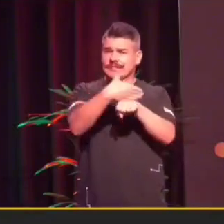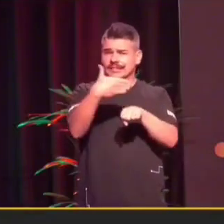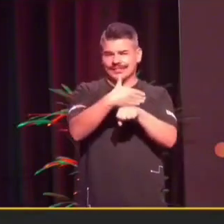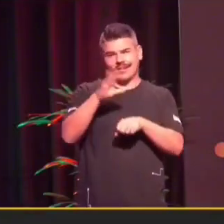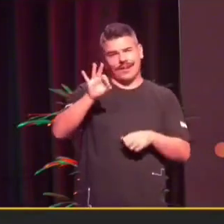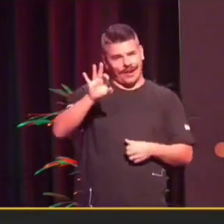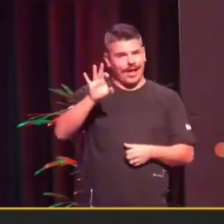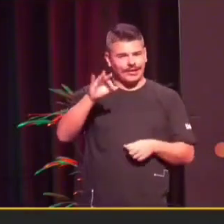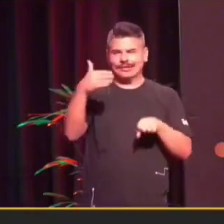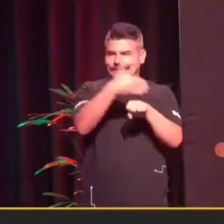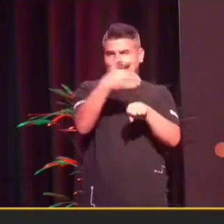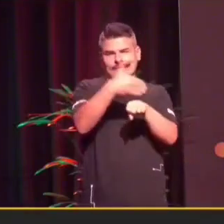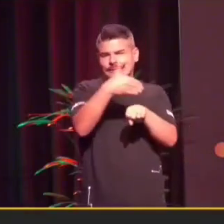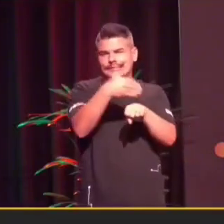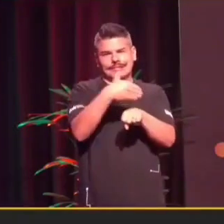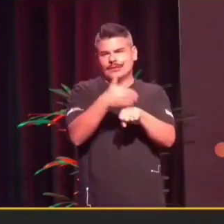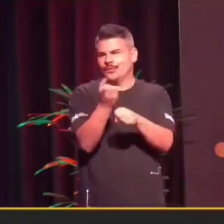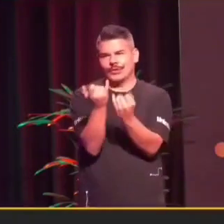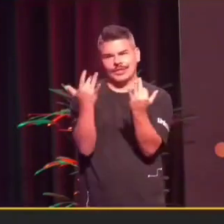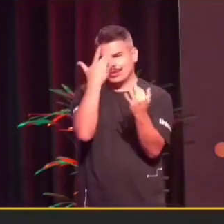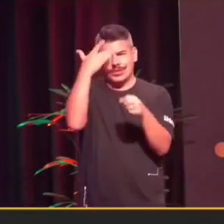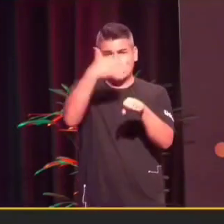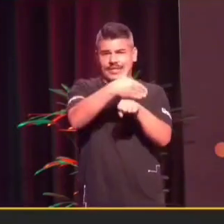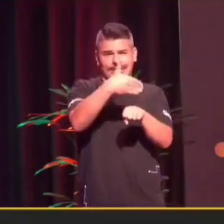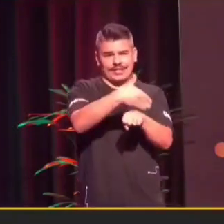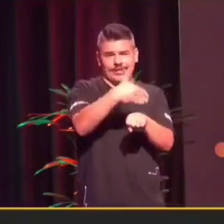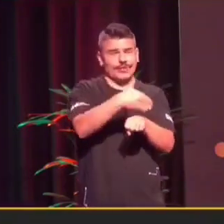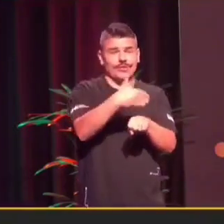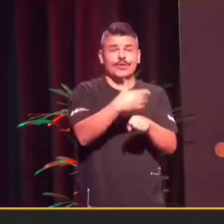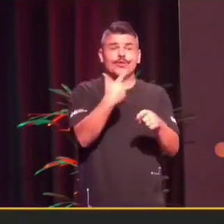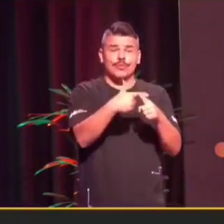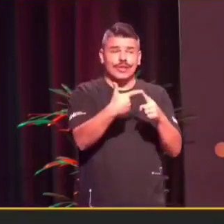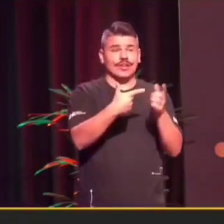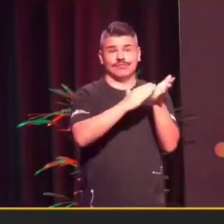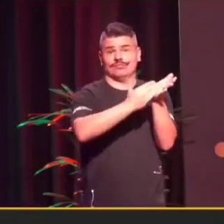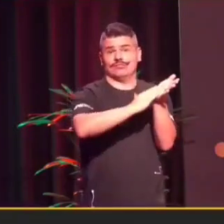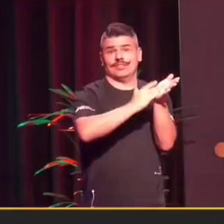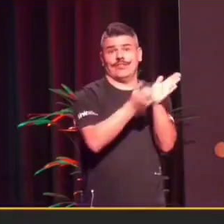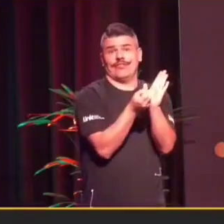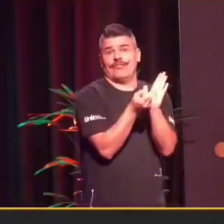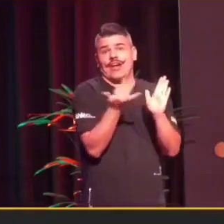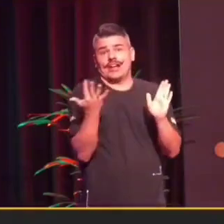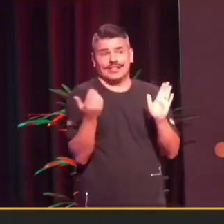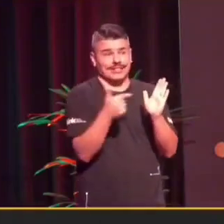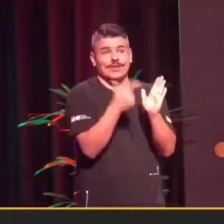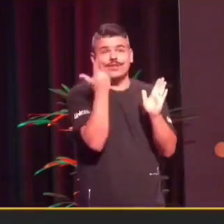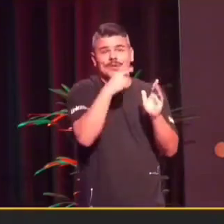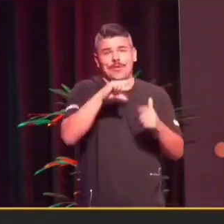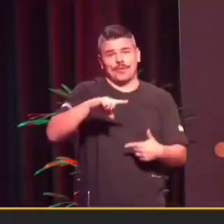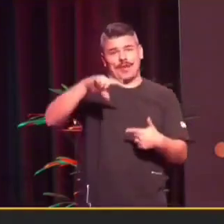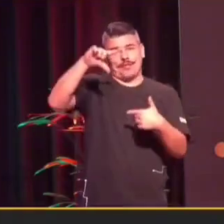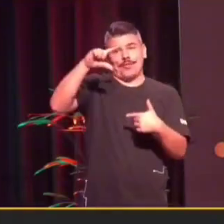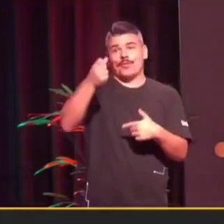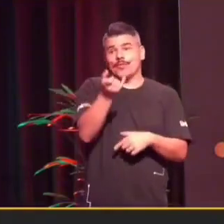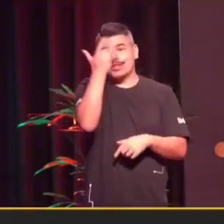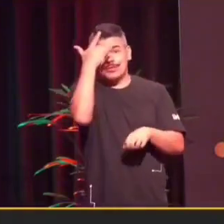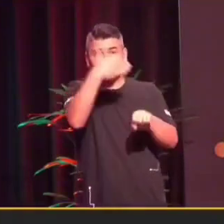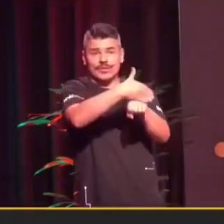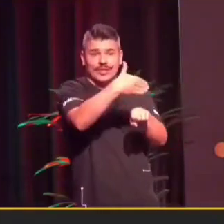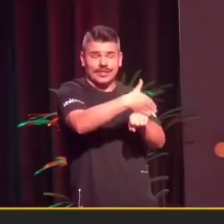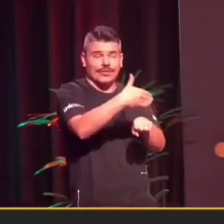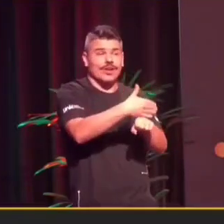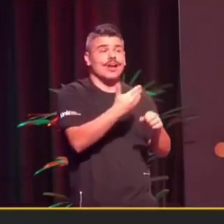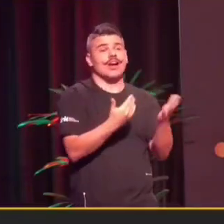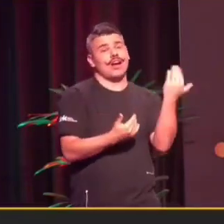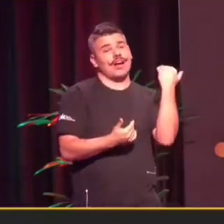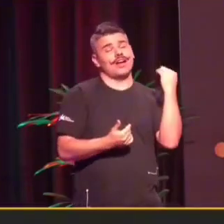Inclusive, por isso que a gente está ganhando aqui um prêmio com muitas traduções. E foi muito bacana. desde então, a Rentalc